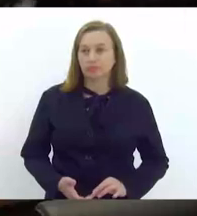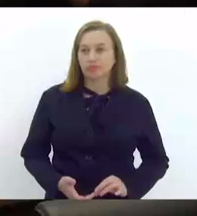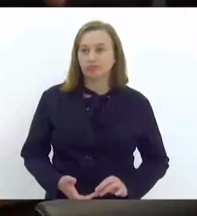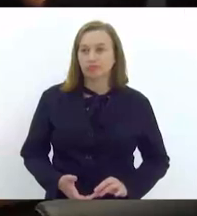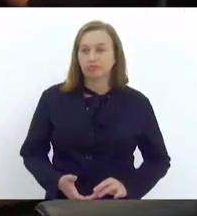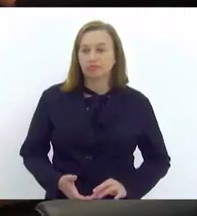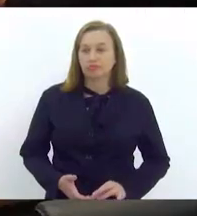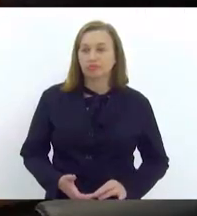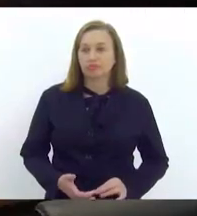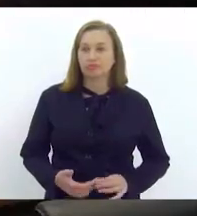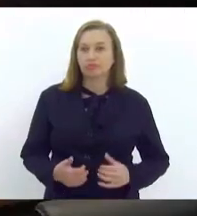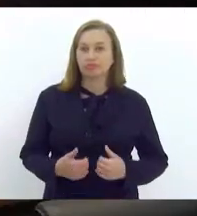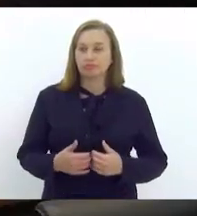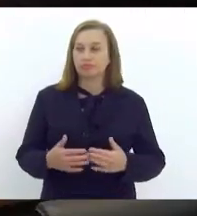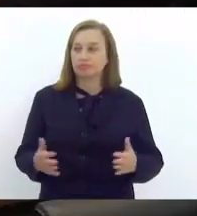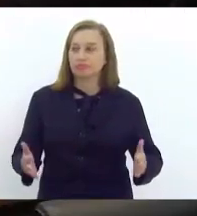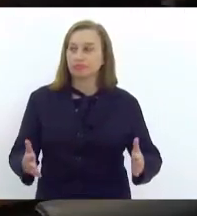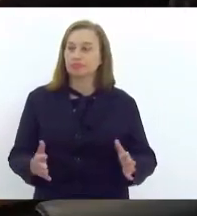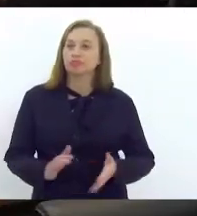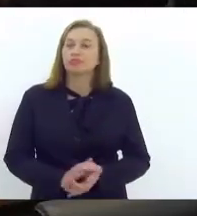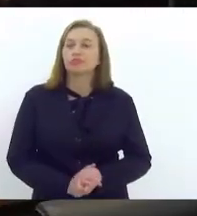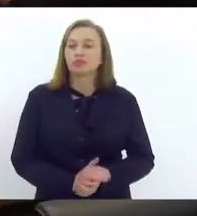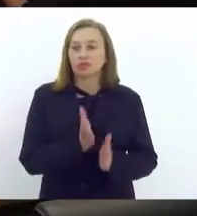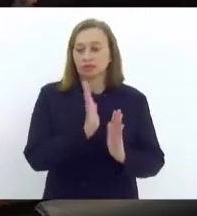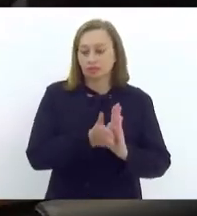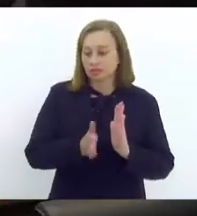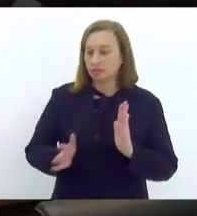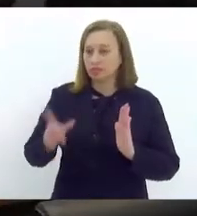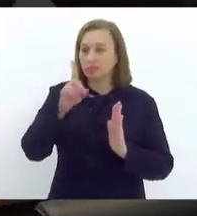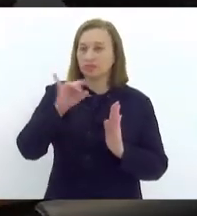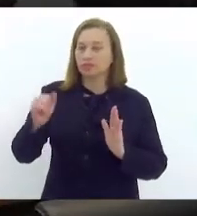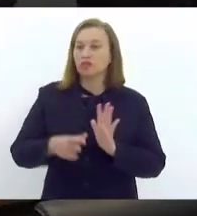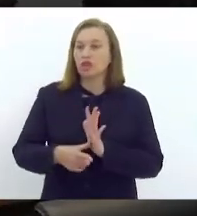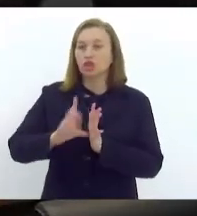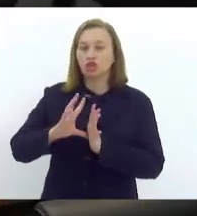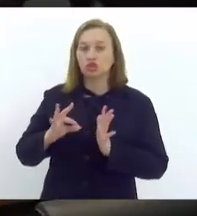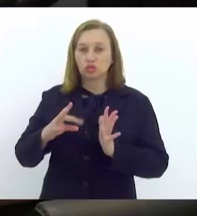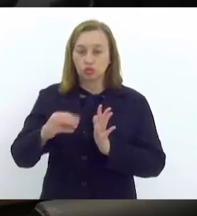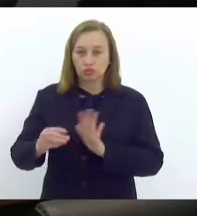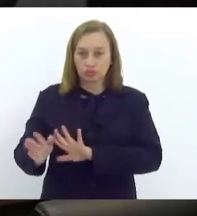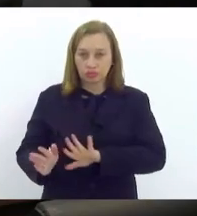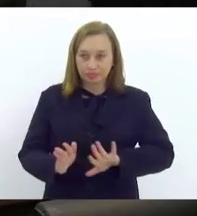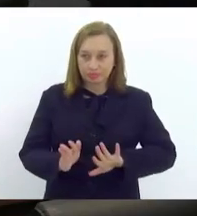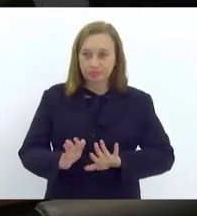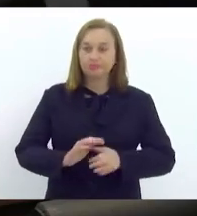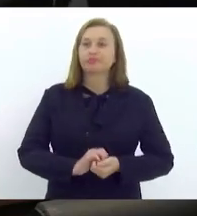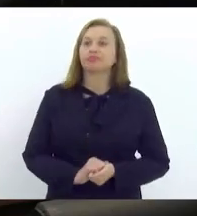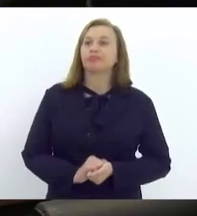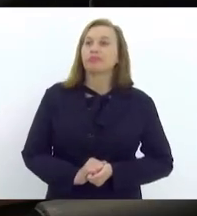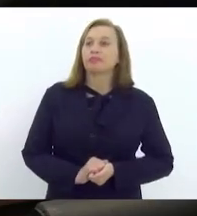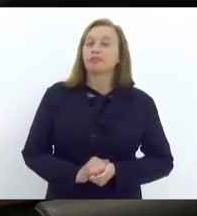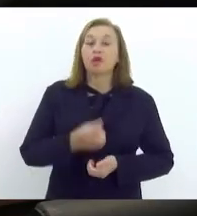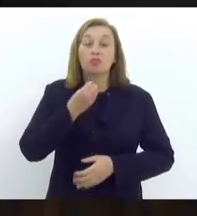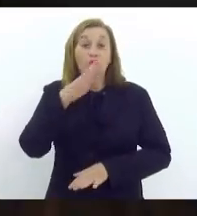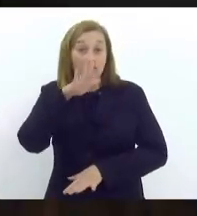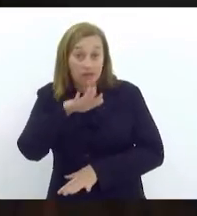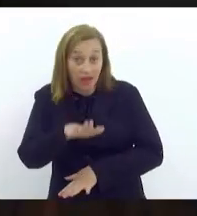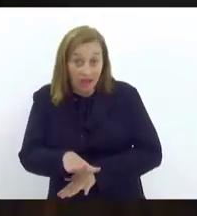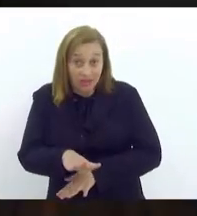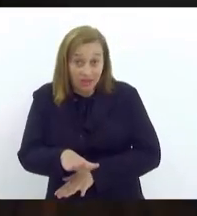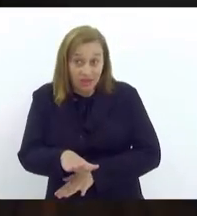Está reaberta a sessão, passa-se a ordem do dia, antes de mais nada, dar uma boa tarde